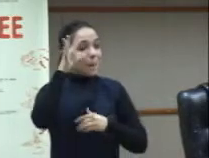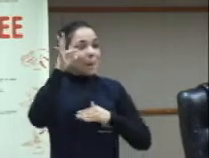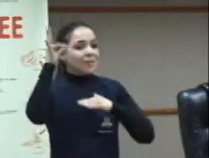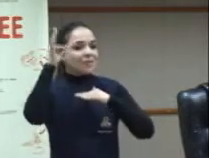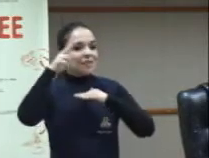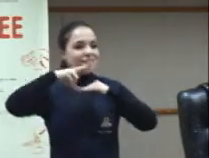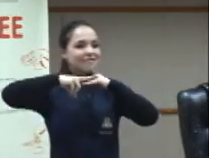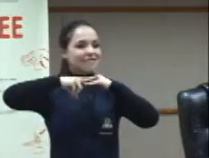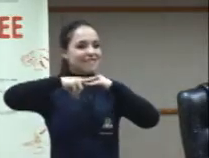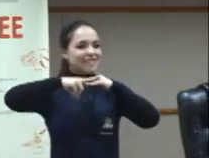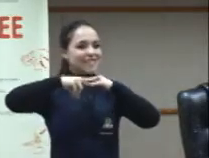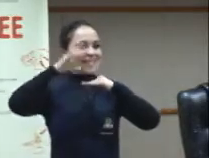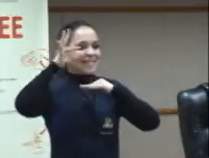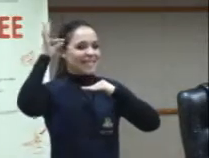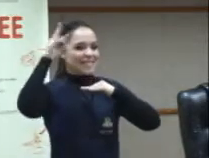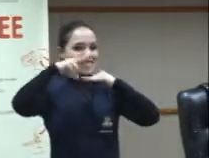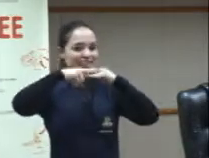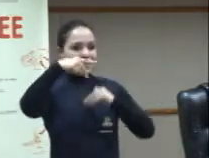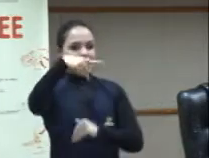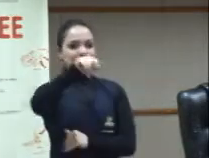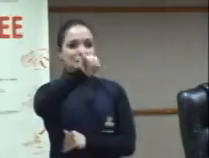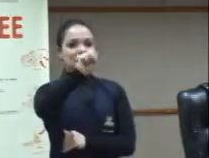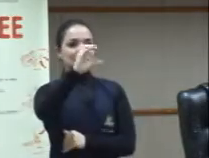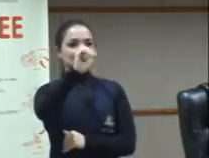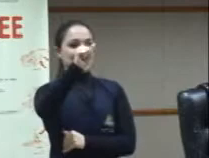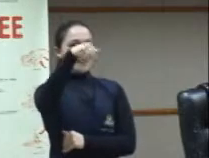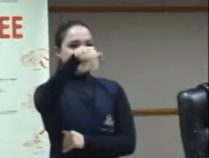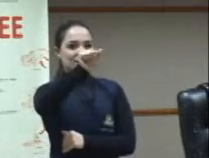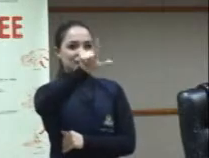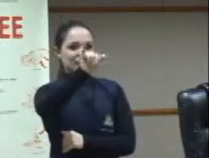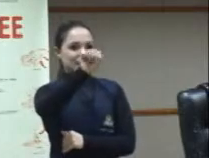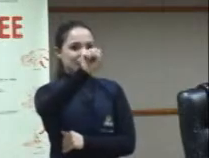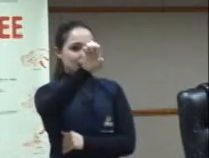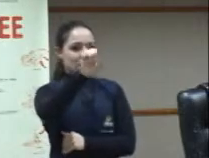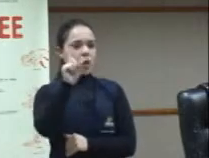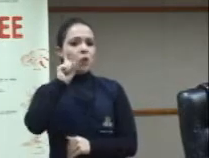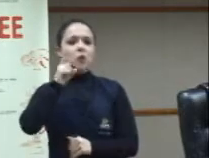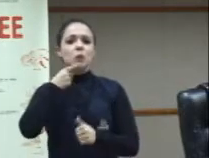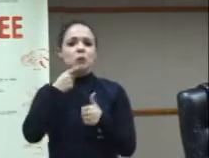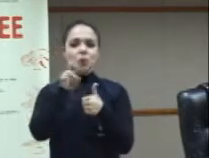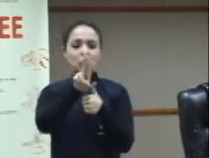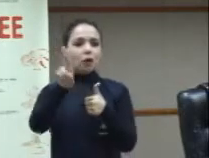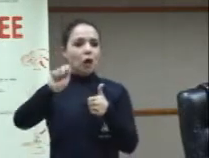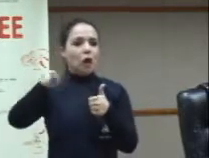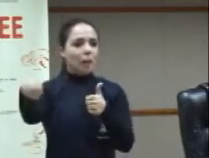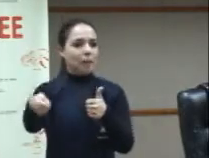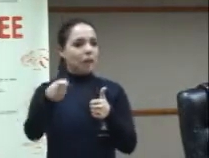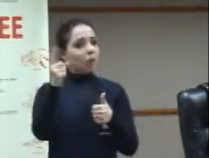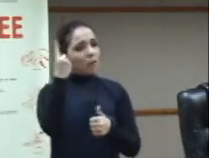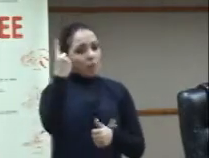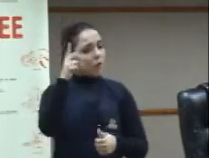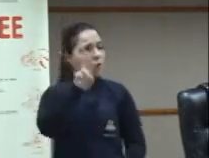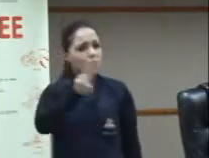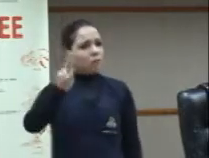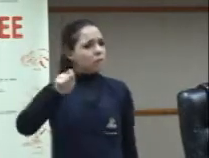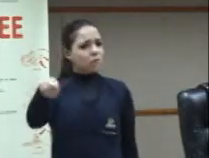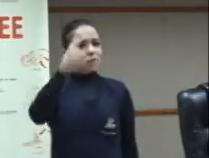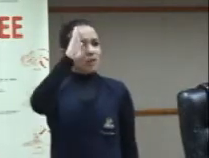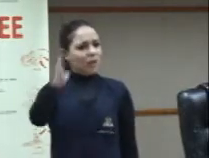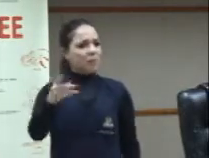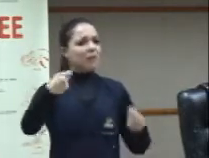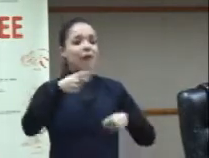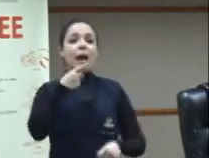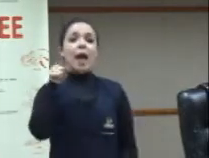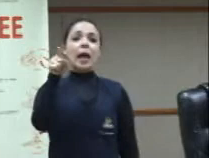entender por que que nós chamamos de o surdo José, a surda Maria, o surdo João. Por que que o primeiro